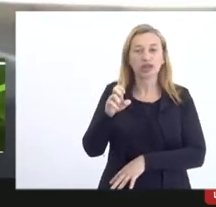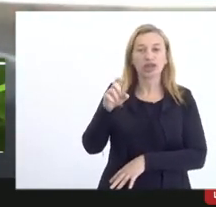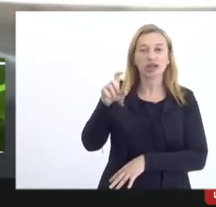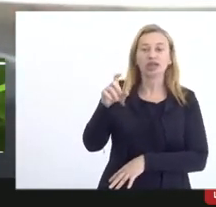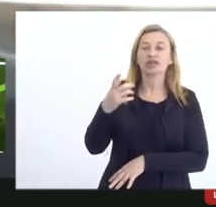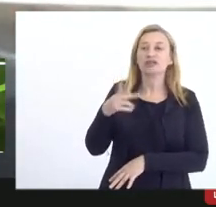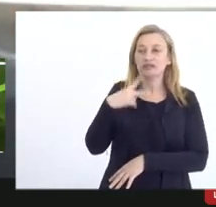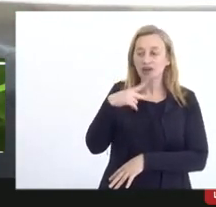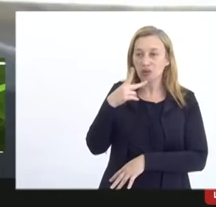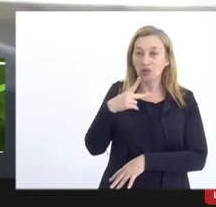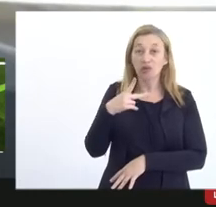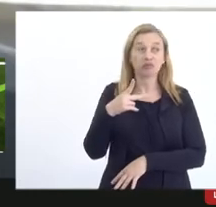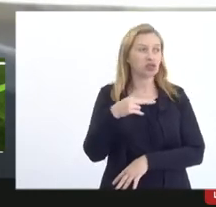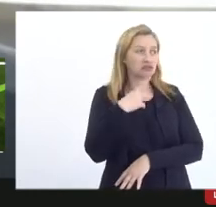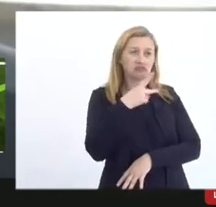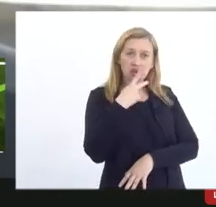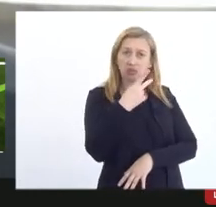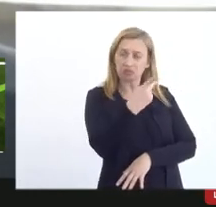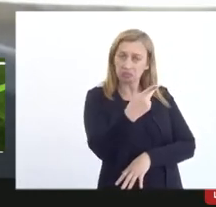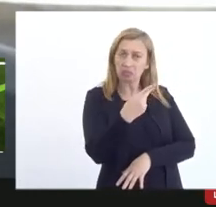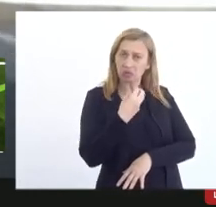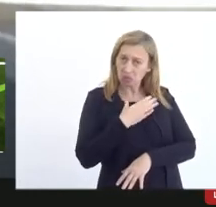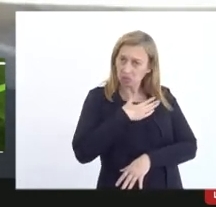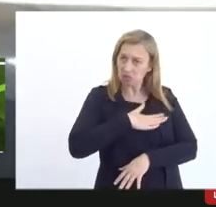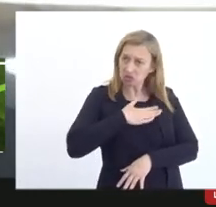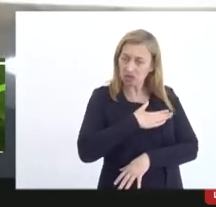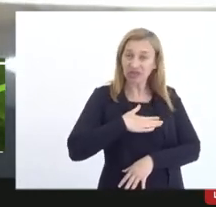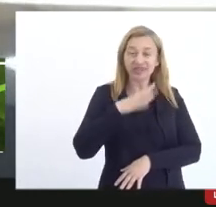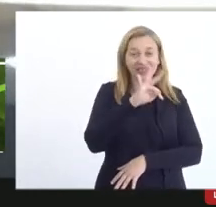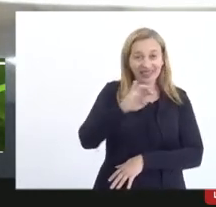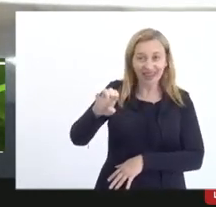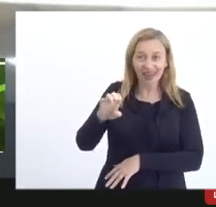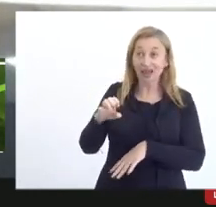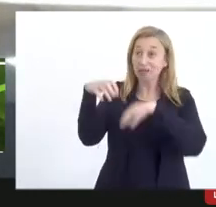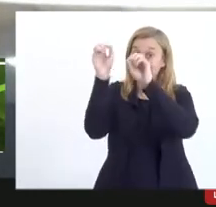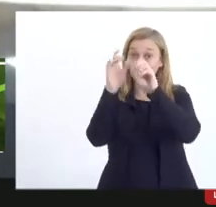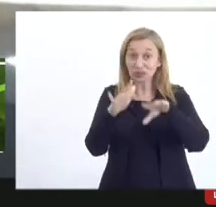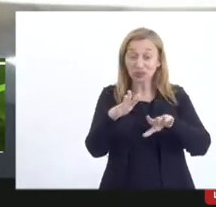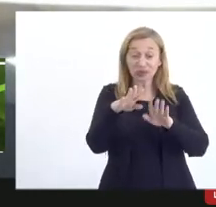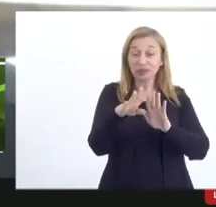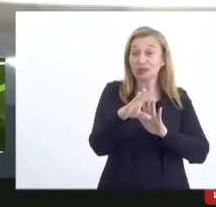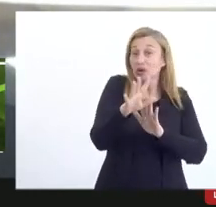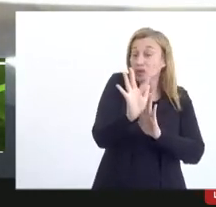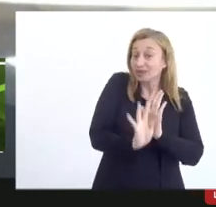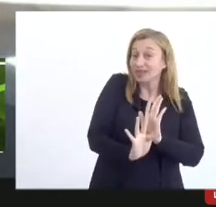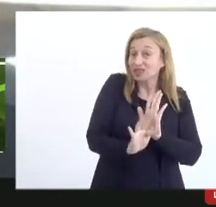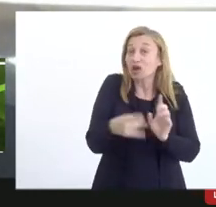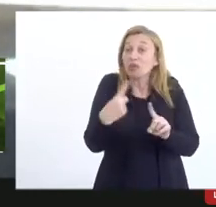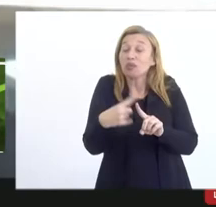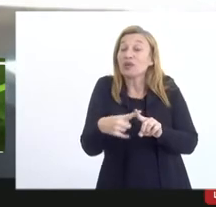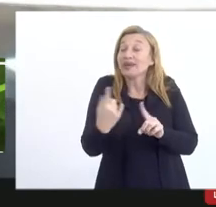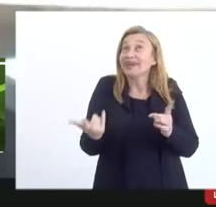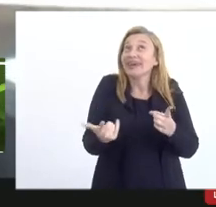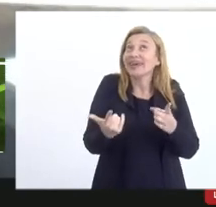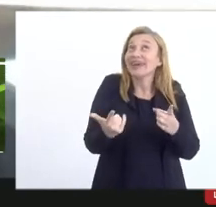me deixou em paz se o TCE abençoa esse texto eu acho que tem muito assim isso é todo mundo muito